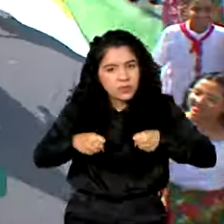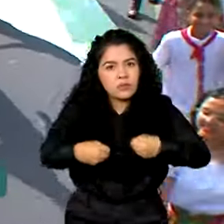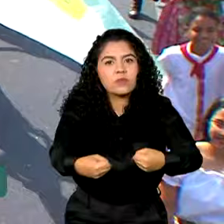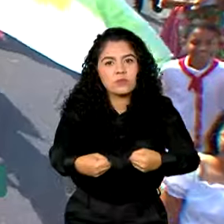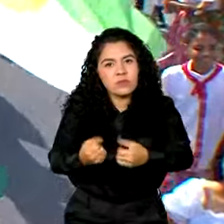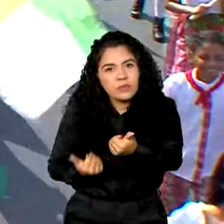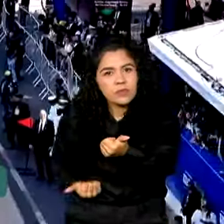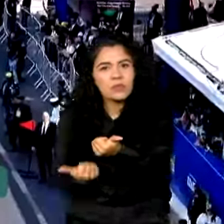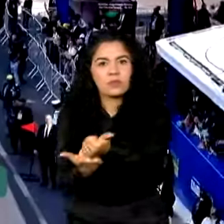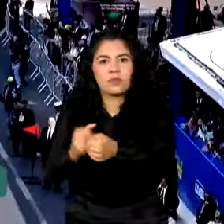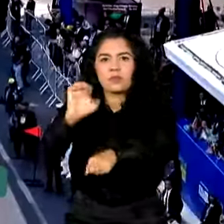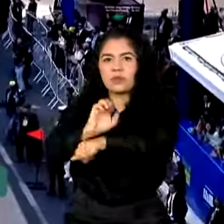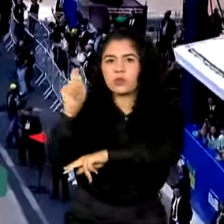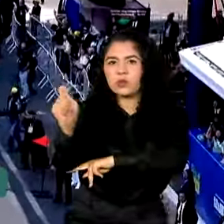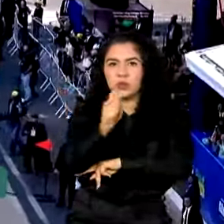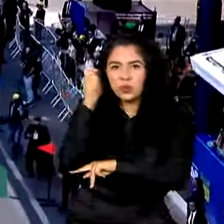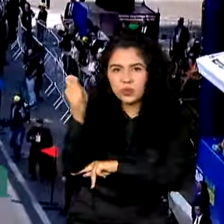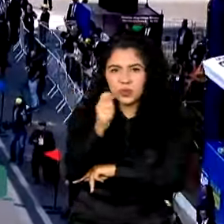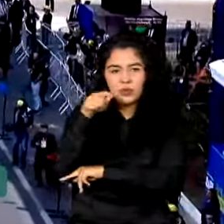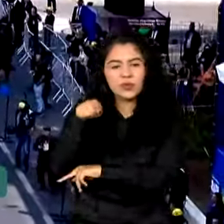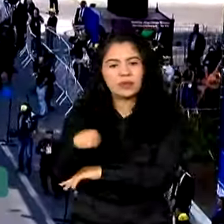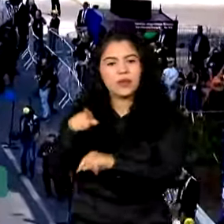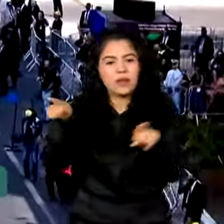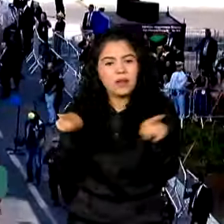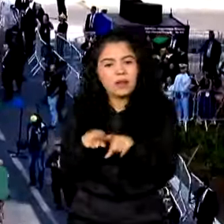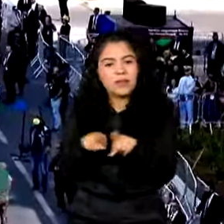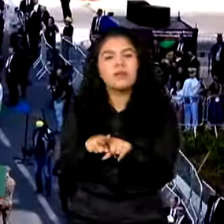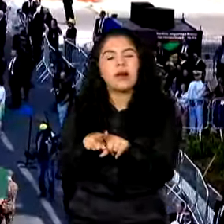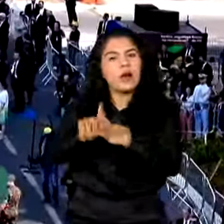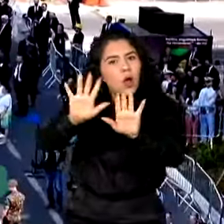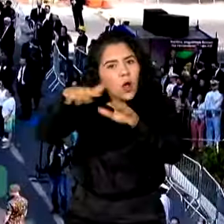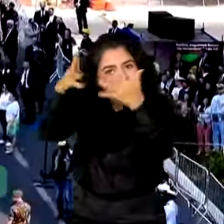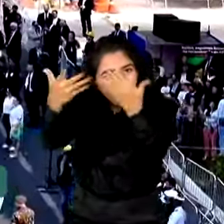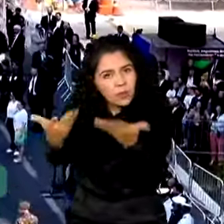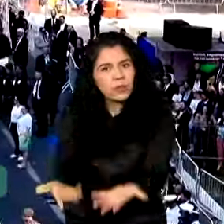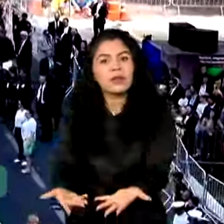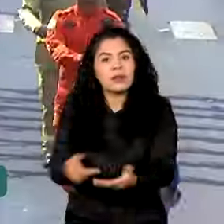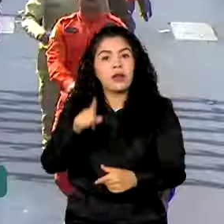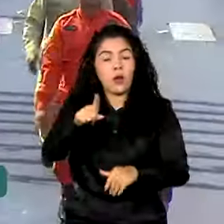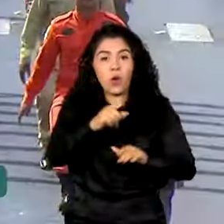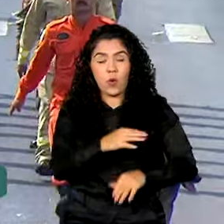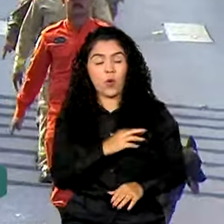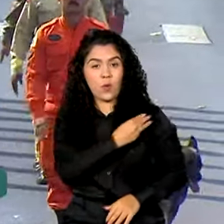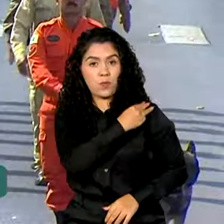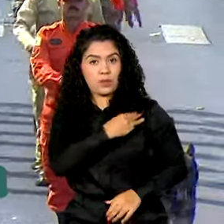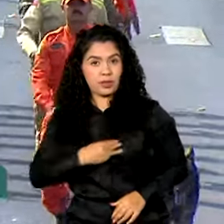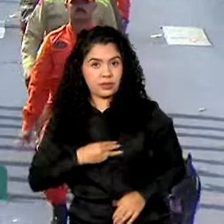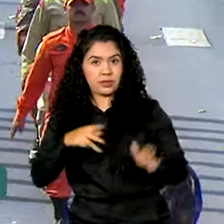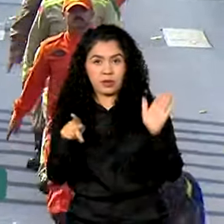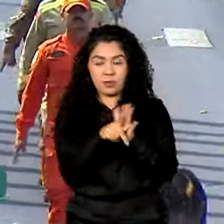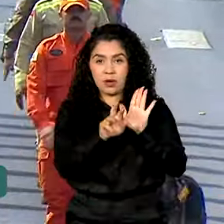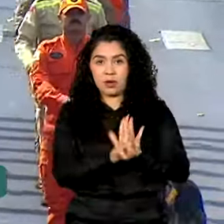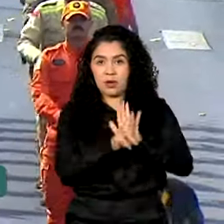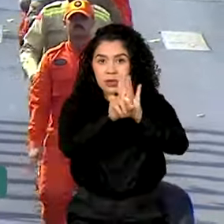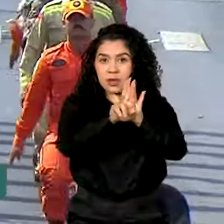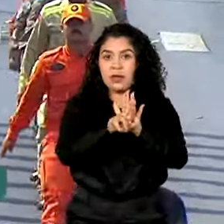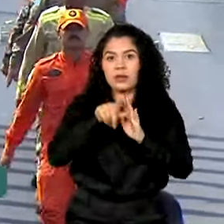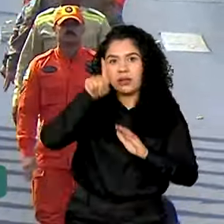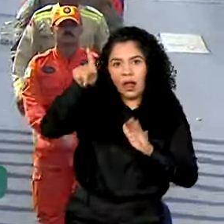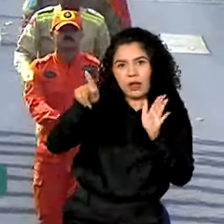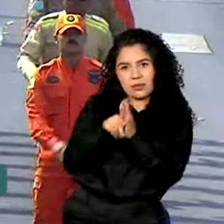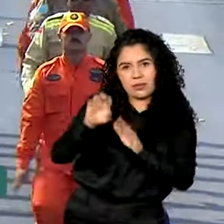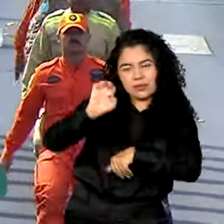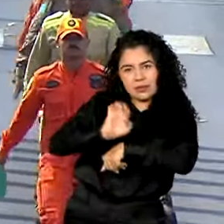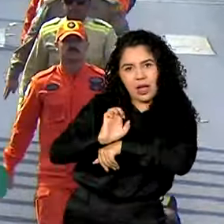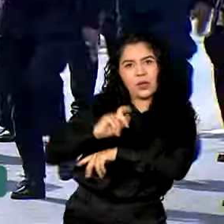Rio Grande do Sul. Para prestigiar essa homenagem, o ministro-chefe da Secretaria Extraordinária de Apoio à Reconstrução do Rio